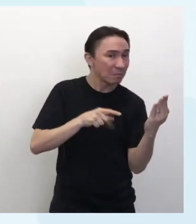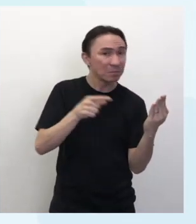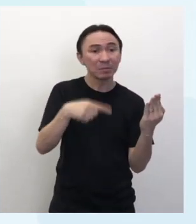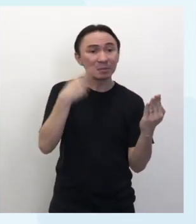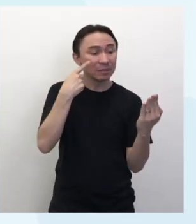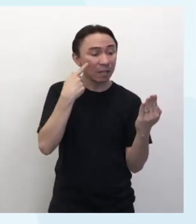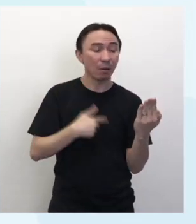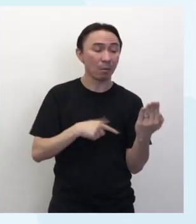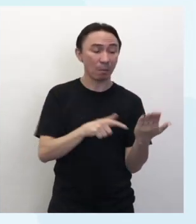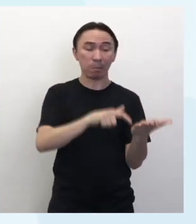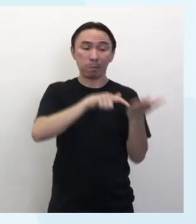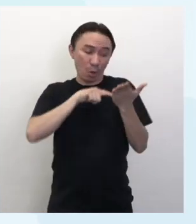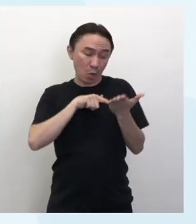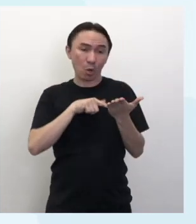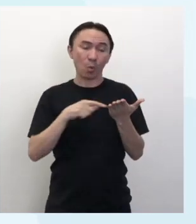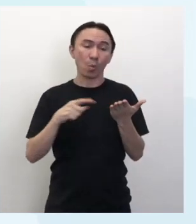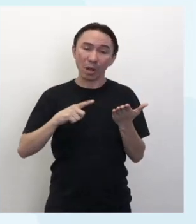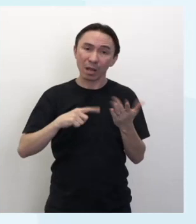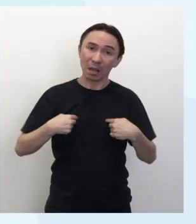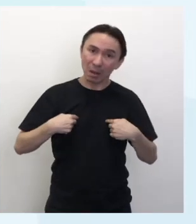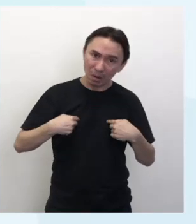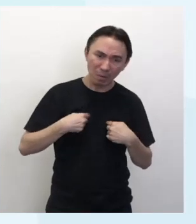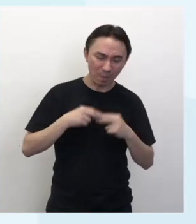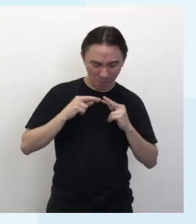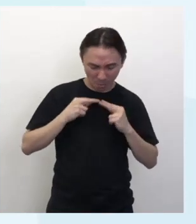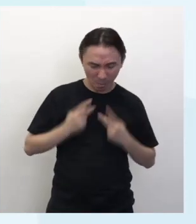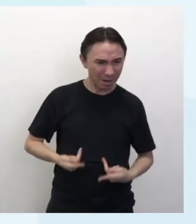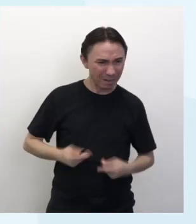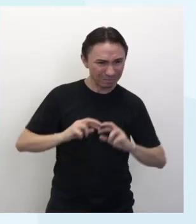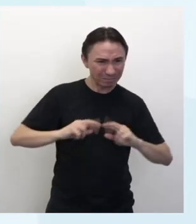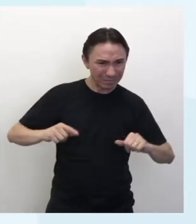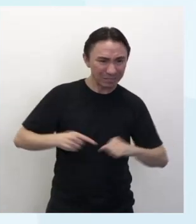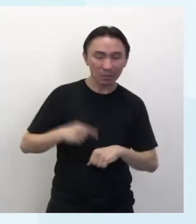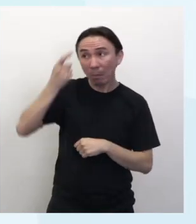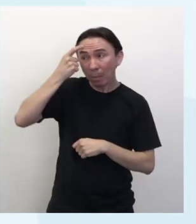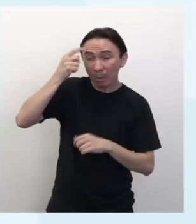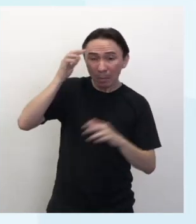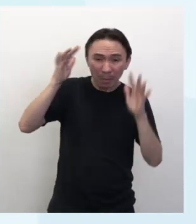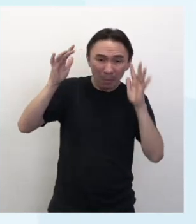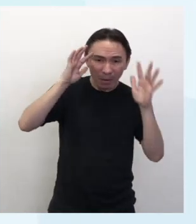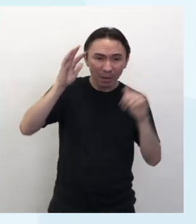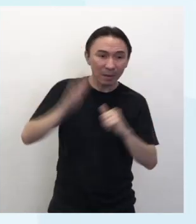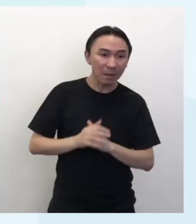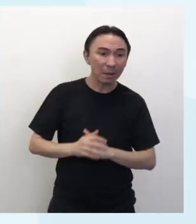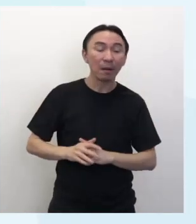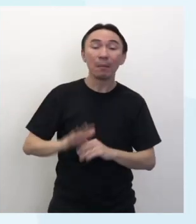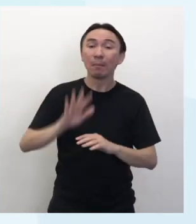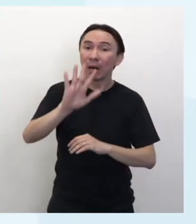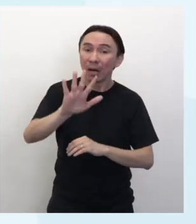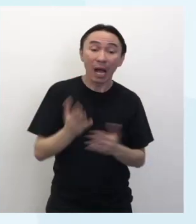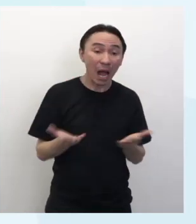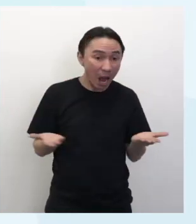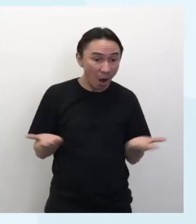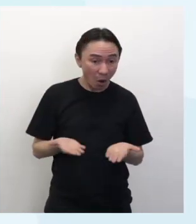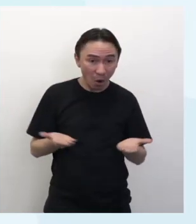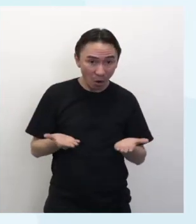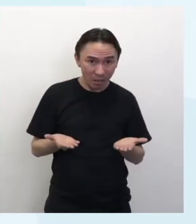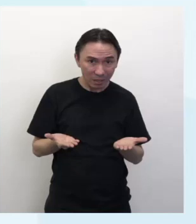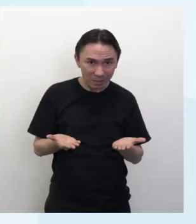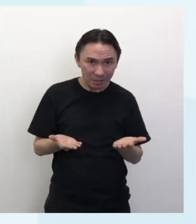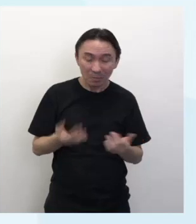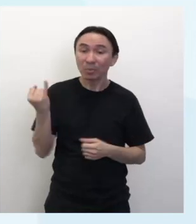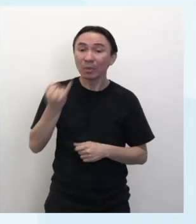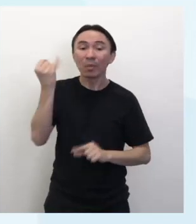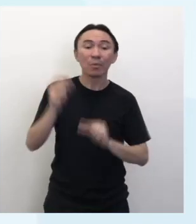a minha teoria das edições humanas. O que por agora importa é saber que Virgília,